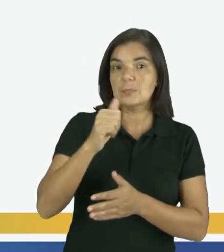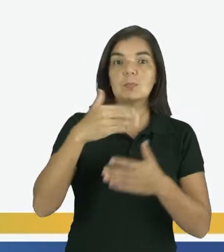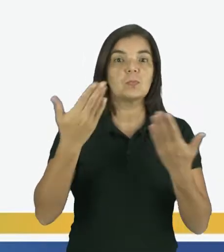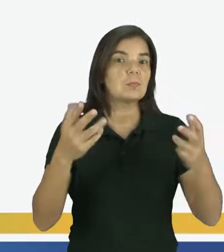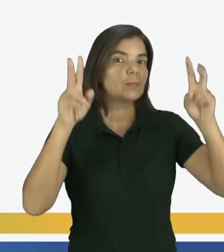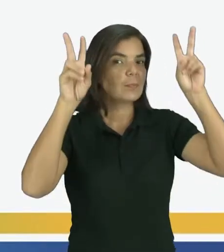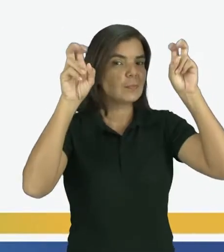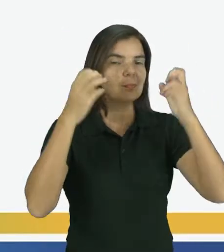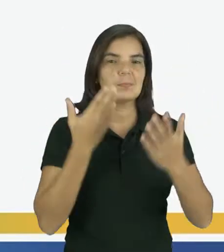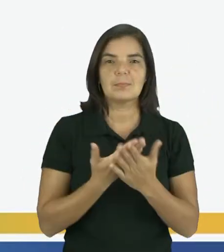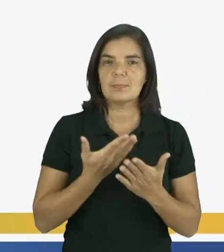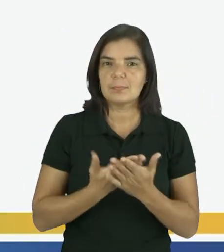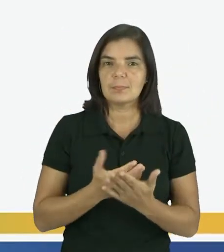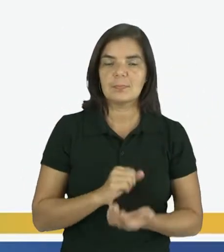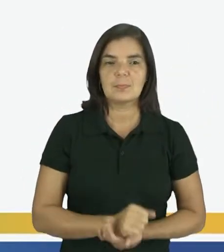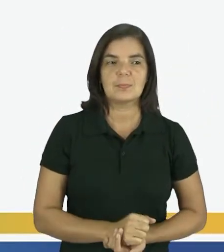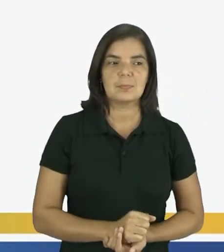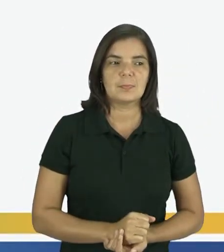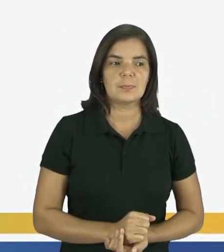o tema da nossa aula?